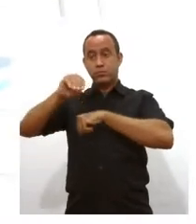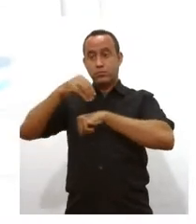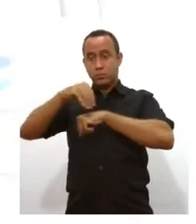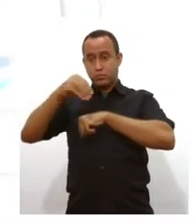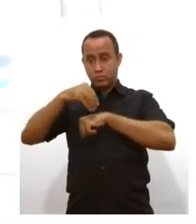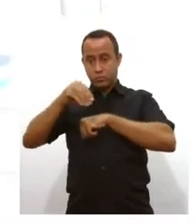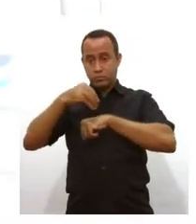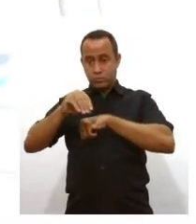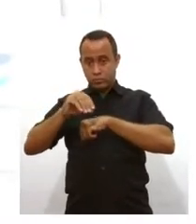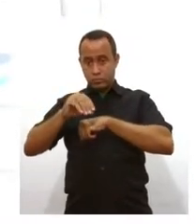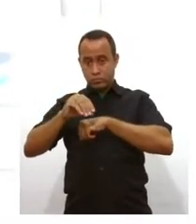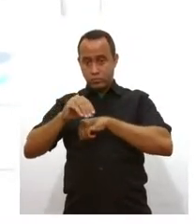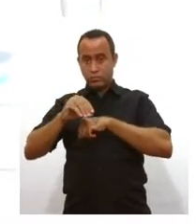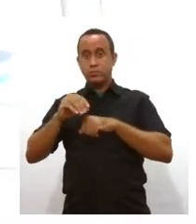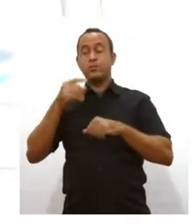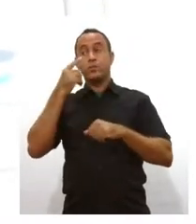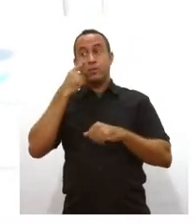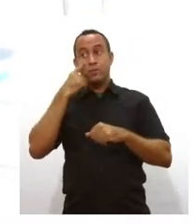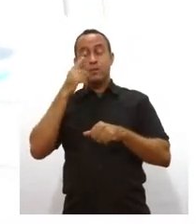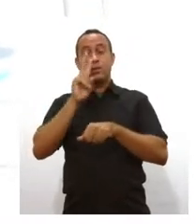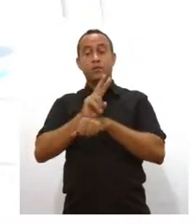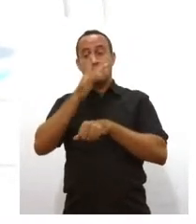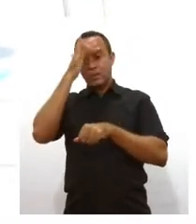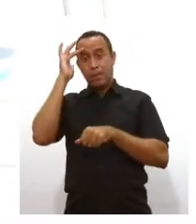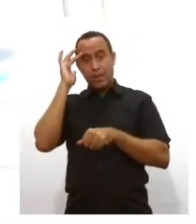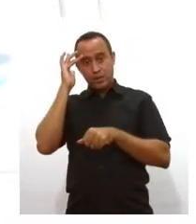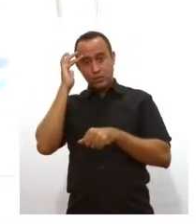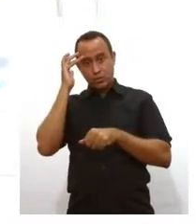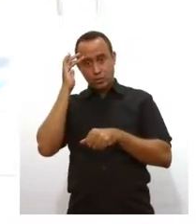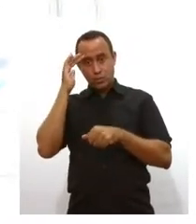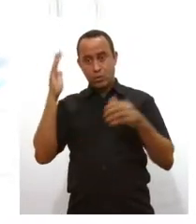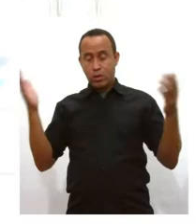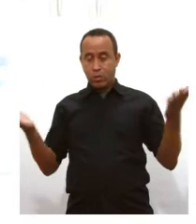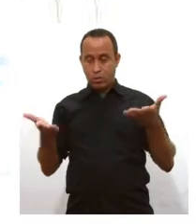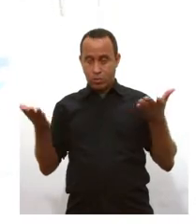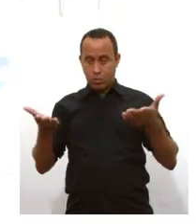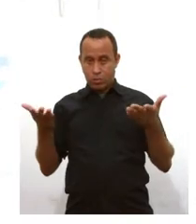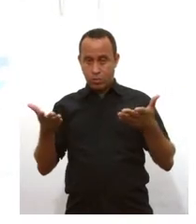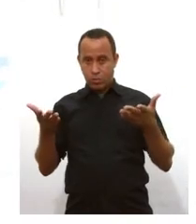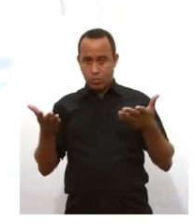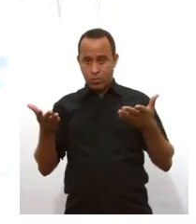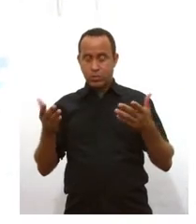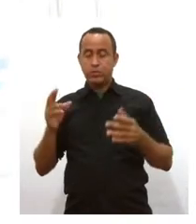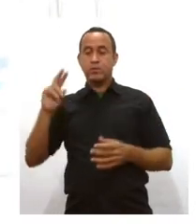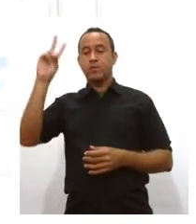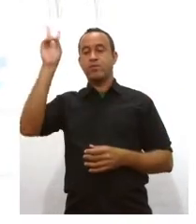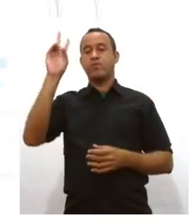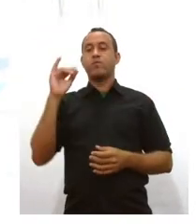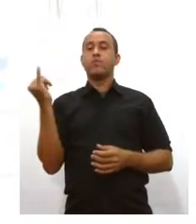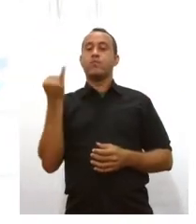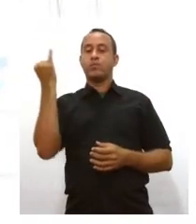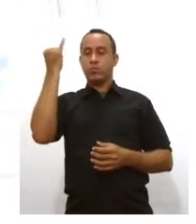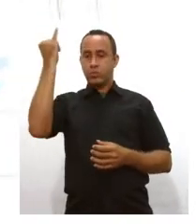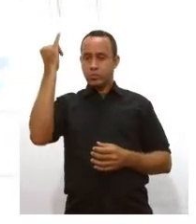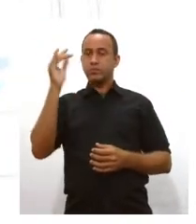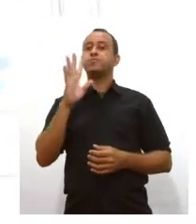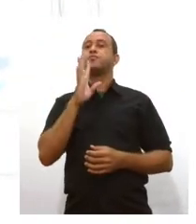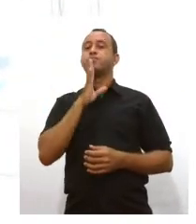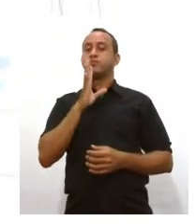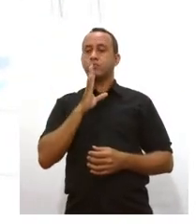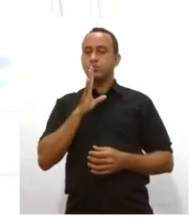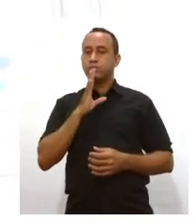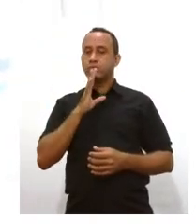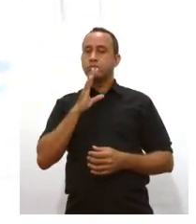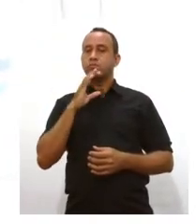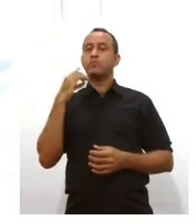consiste na pedra de toque de toda a defesa do consumidor, hoje é extremamente valorizada e reconhecida pelos